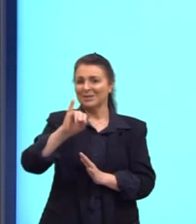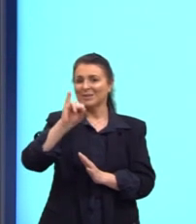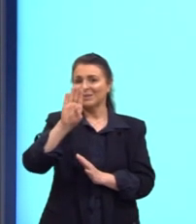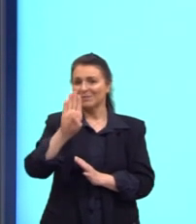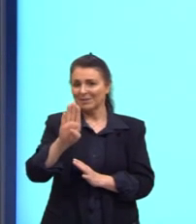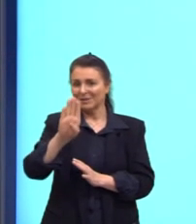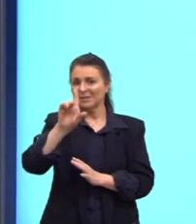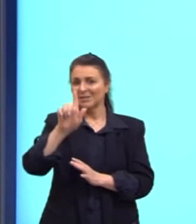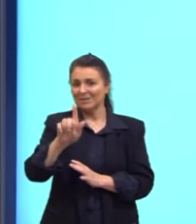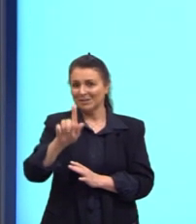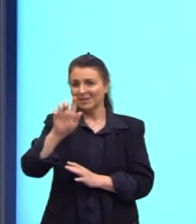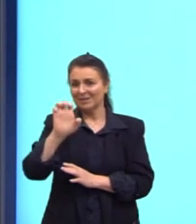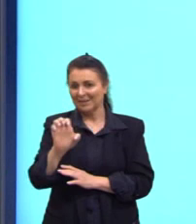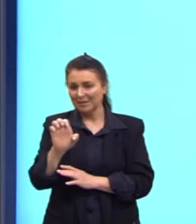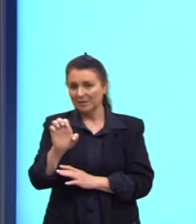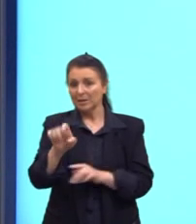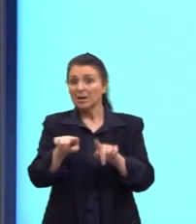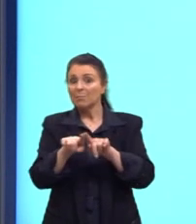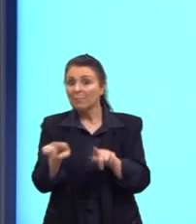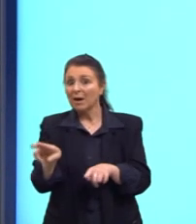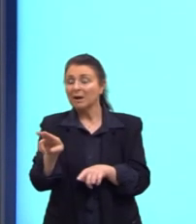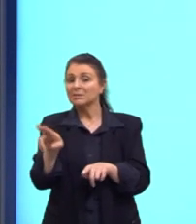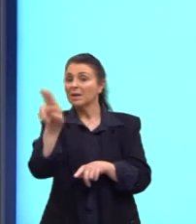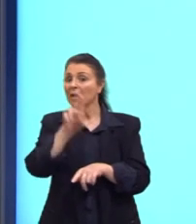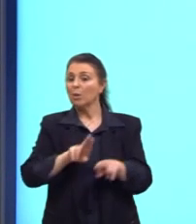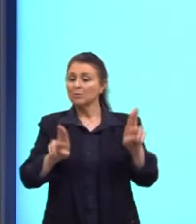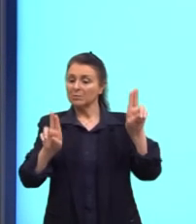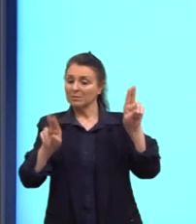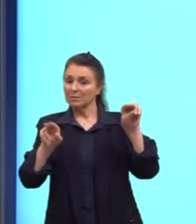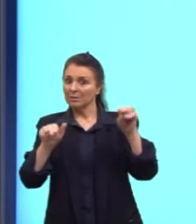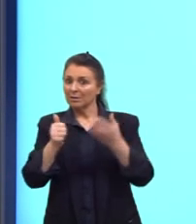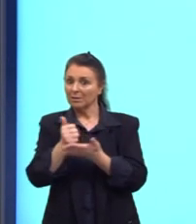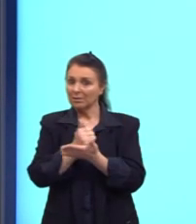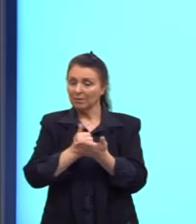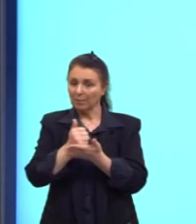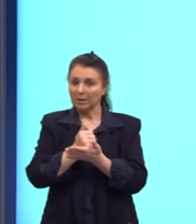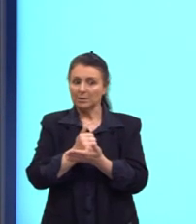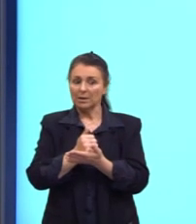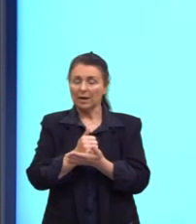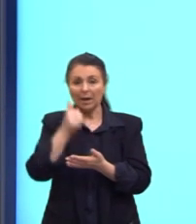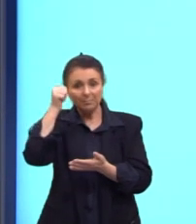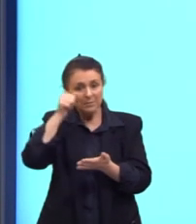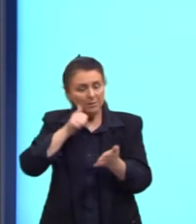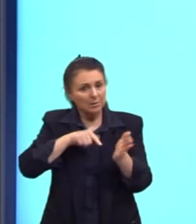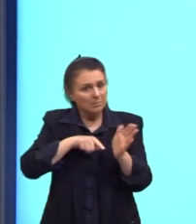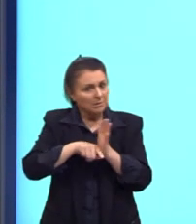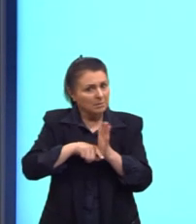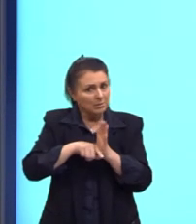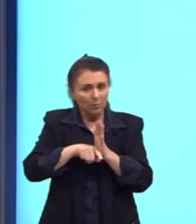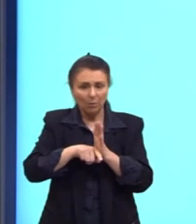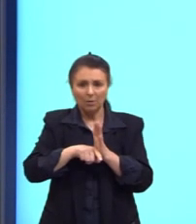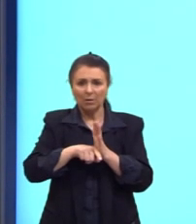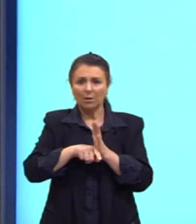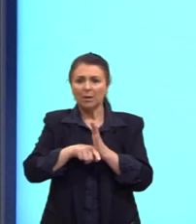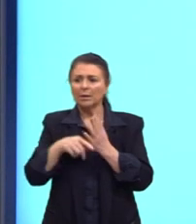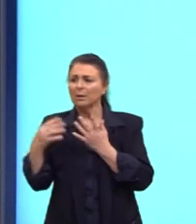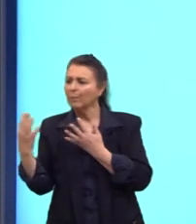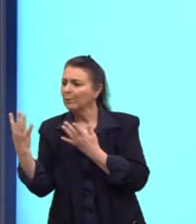alguma coisa para embasar a argumentação dela que foi pesquisado, que não é senso comum.